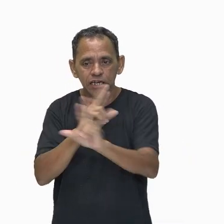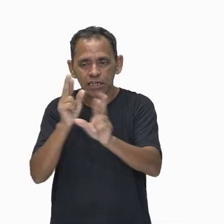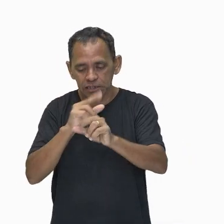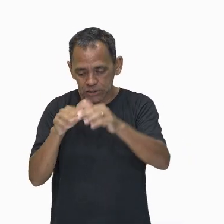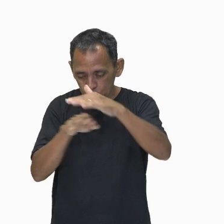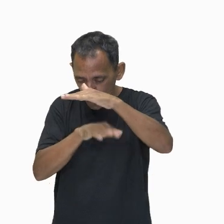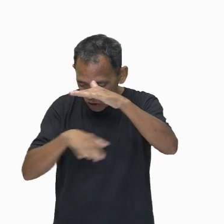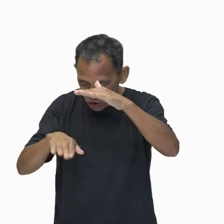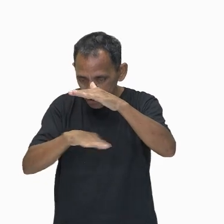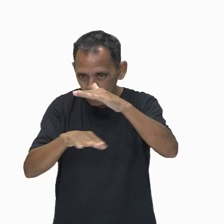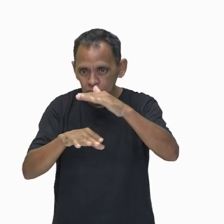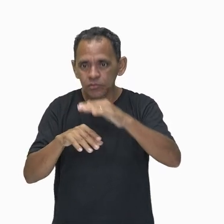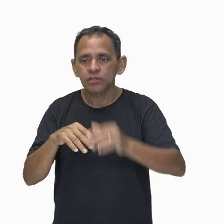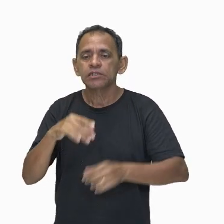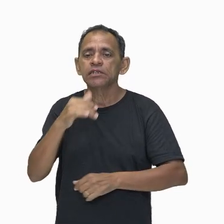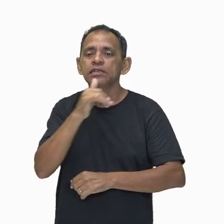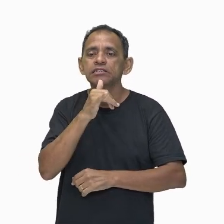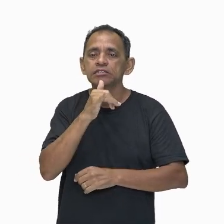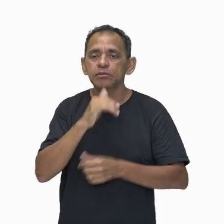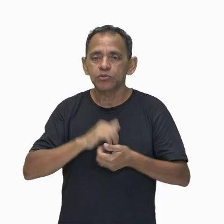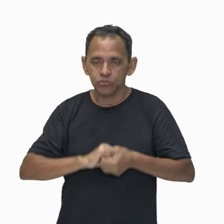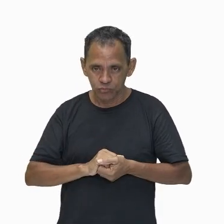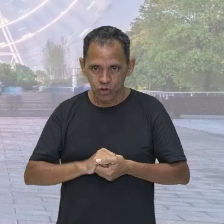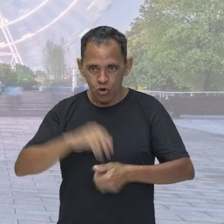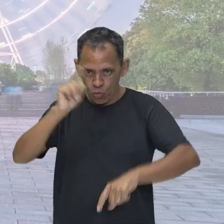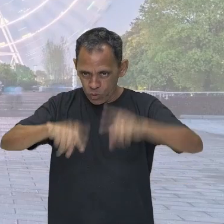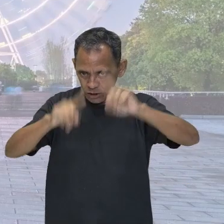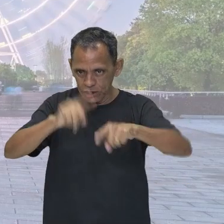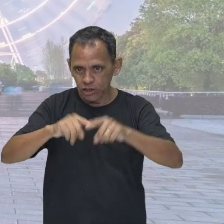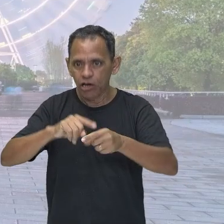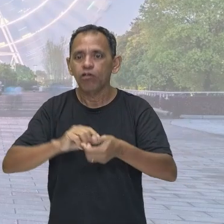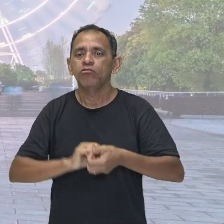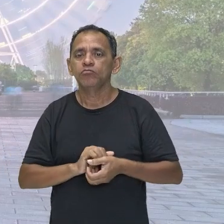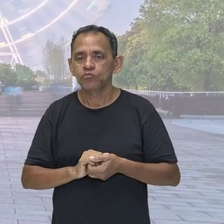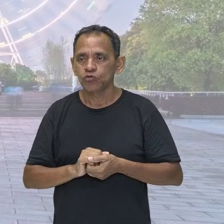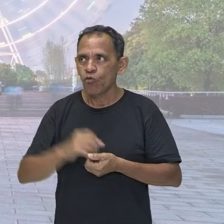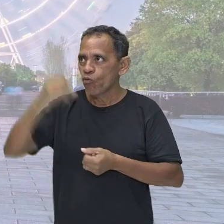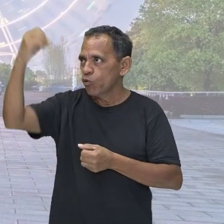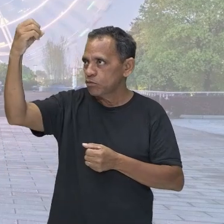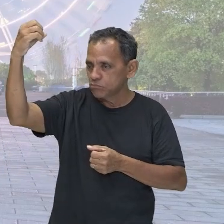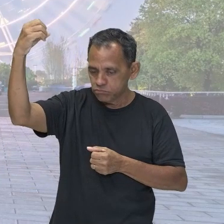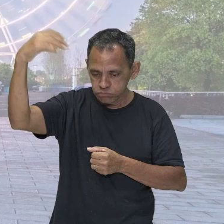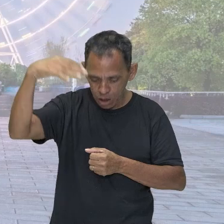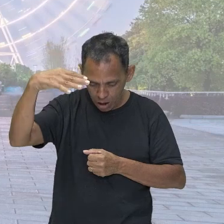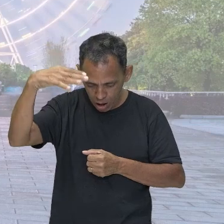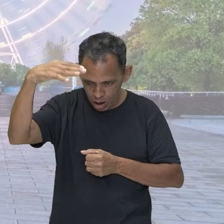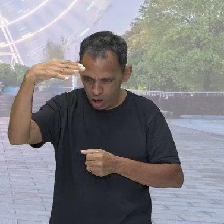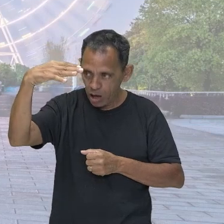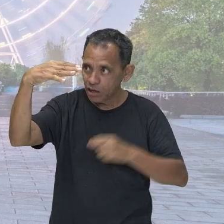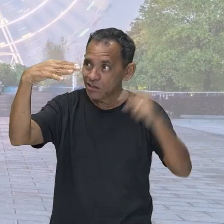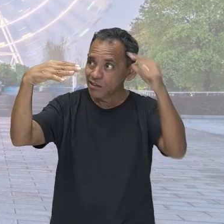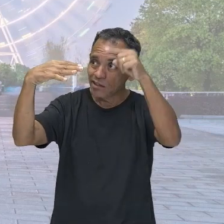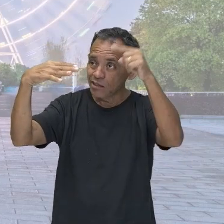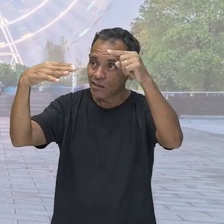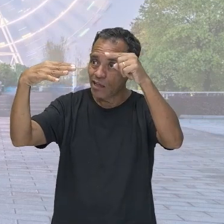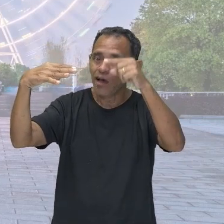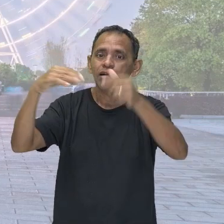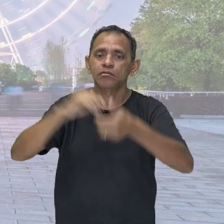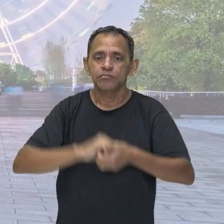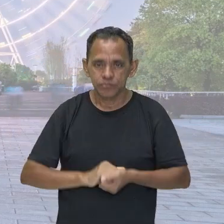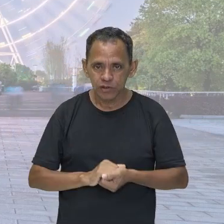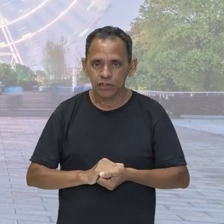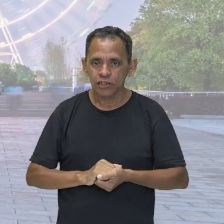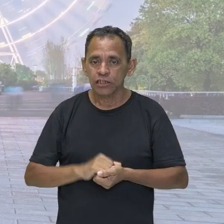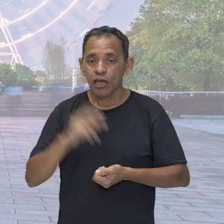que eu quero chamar a atenção para vocês aqui na energia potencial gravitacional? Primeiro, energia potencial é